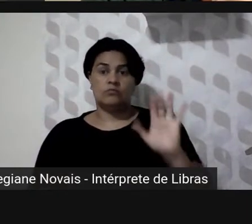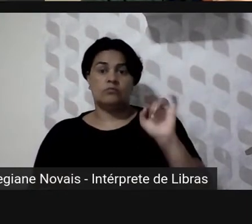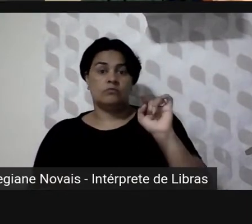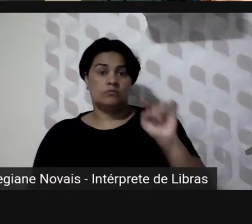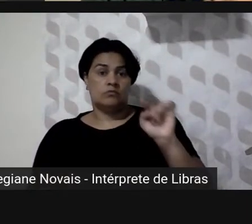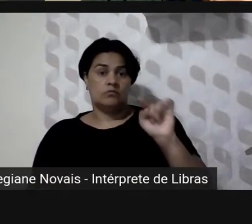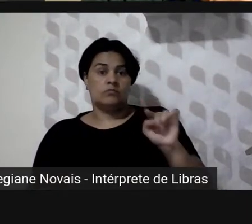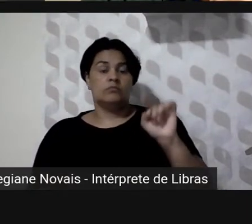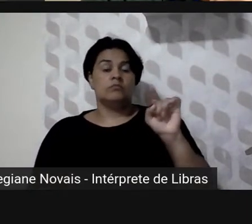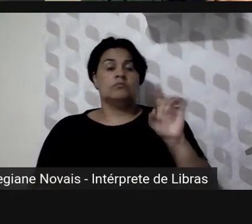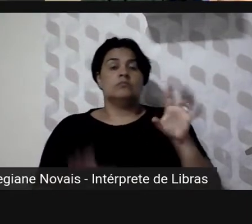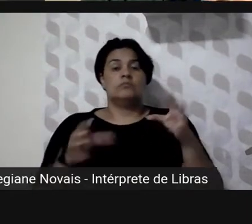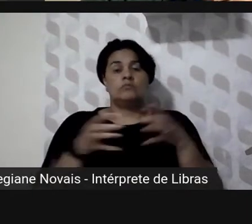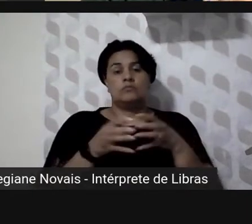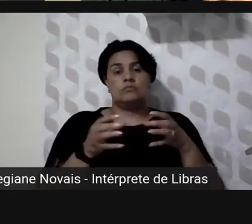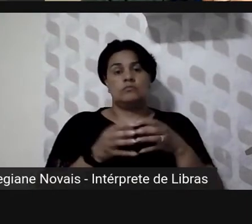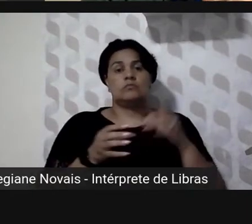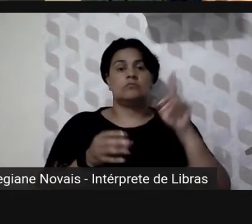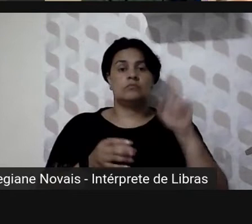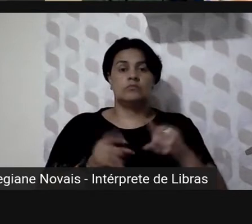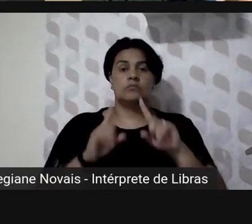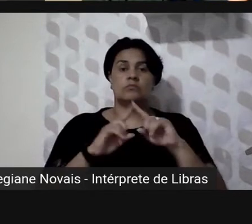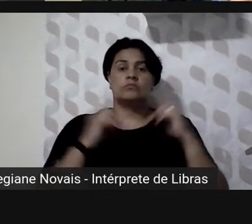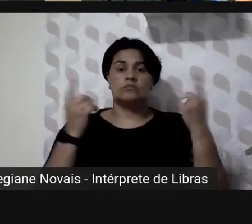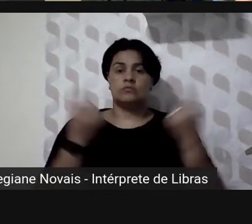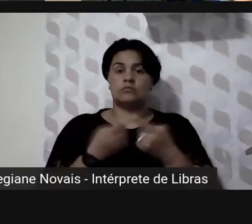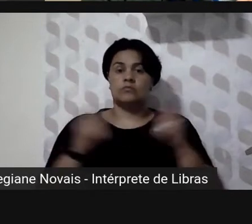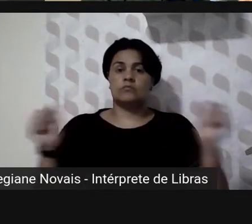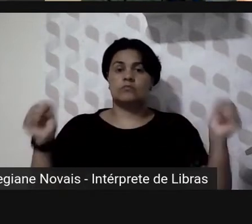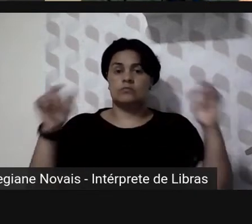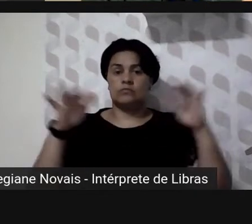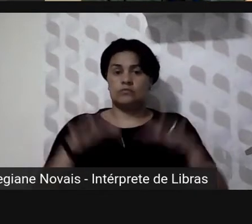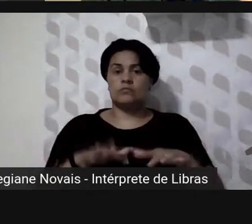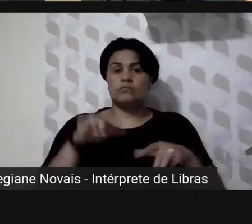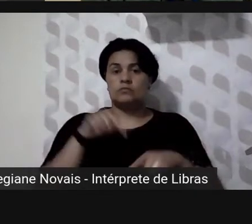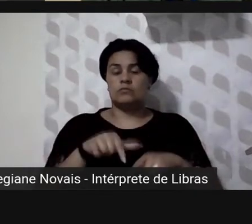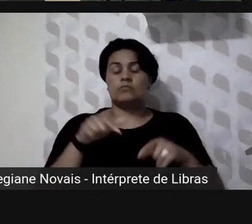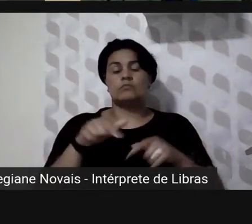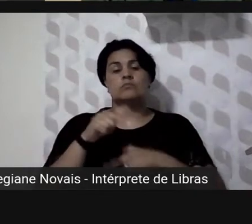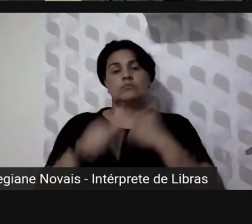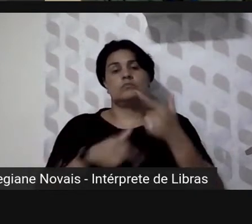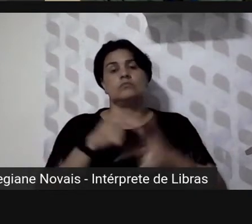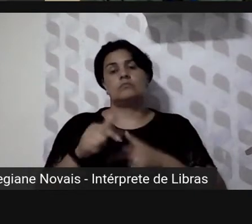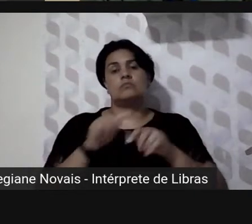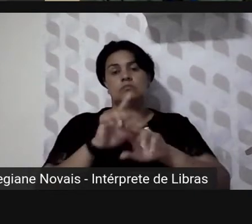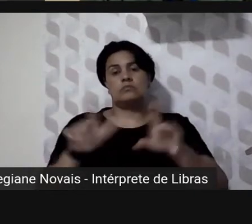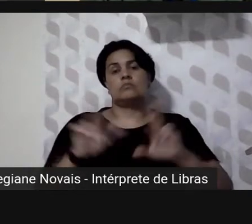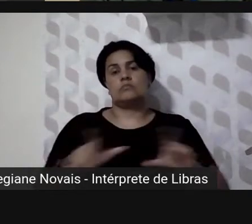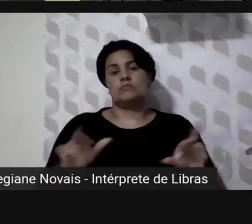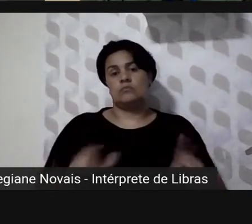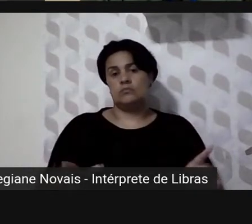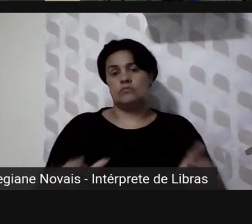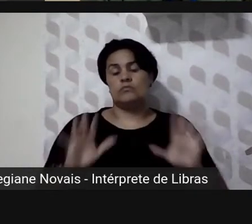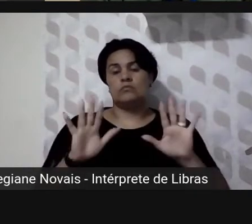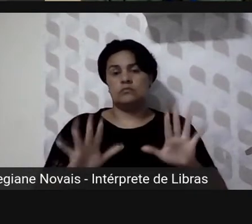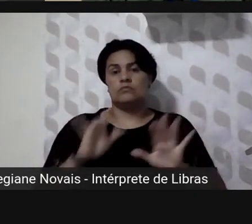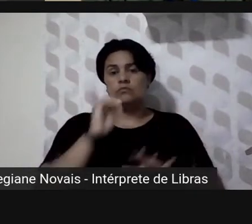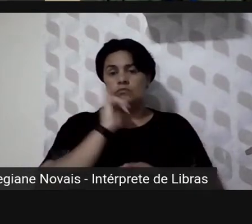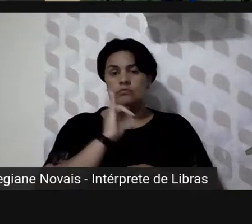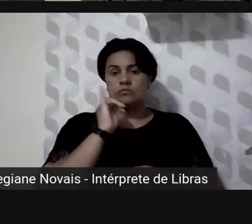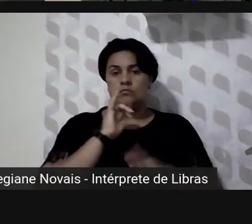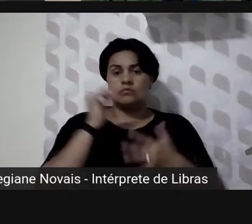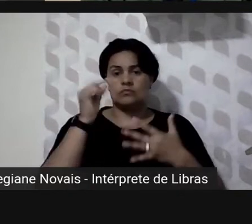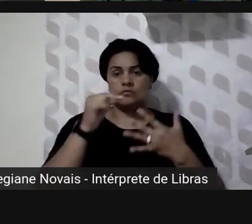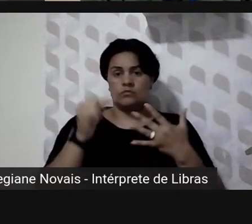ela é a congregação desses atores que atuam em momentos diferentes por exemplo no que se refere a quesitos de interdição